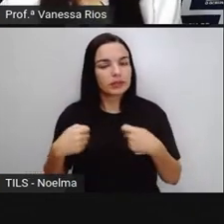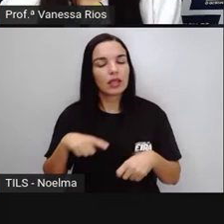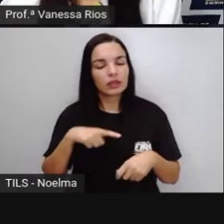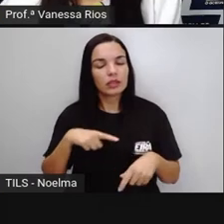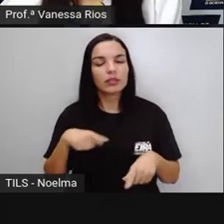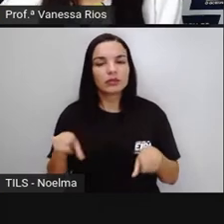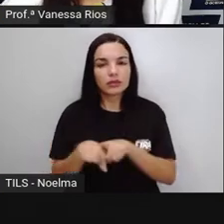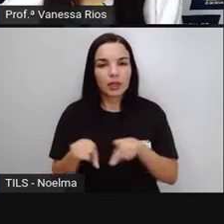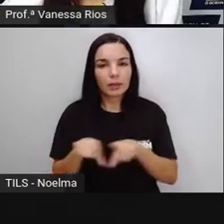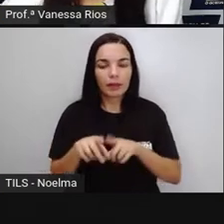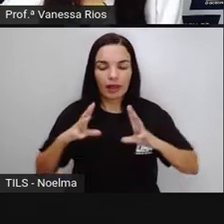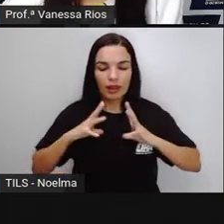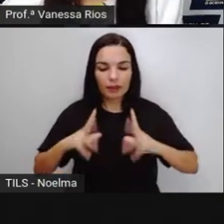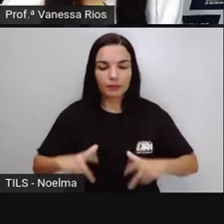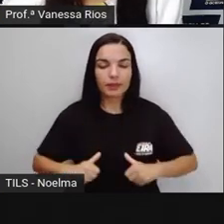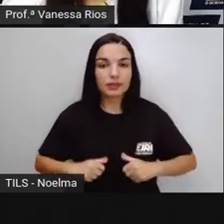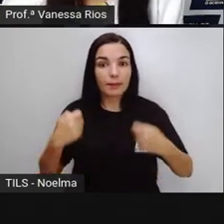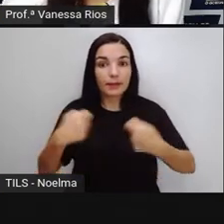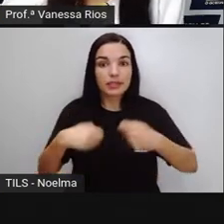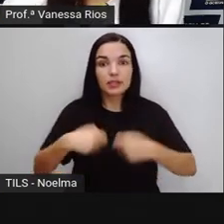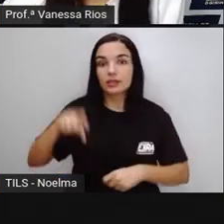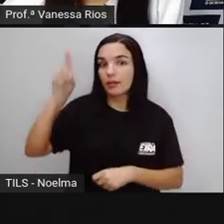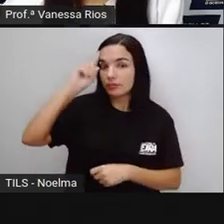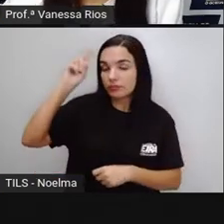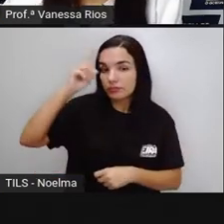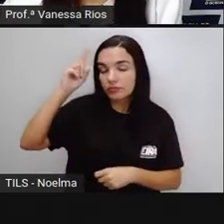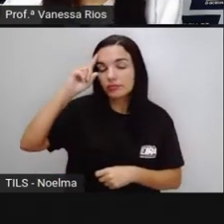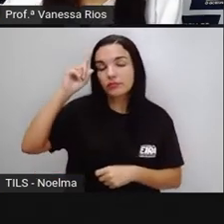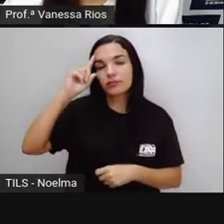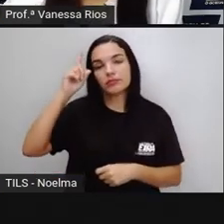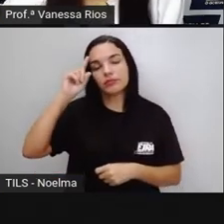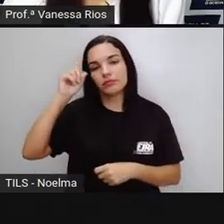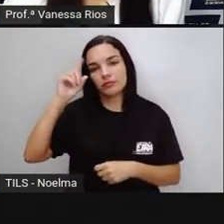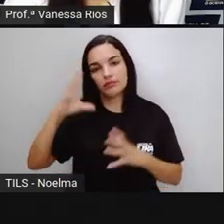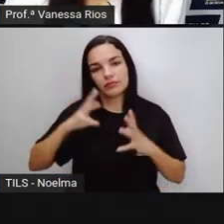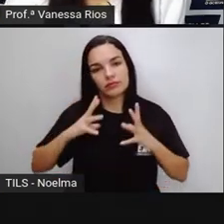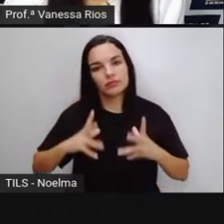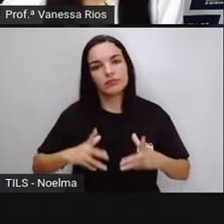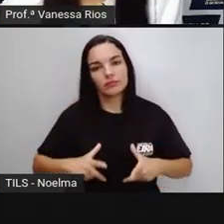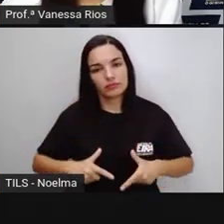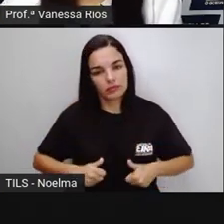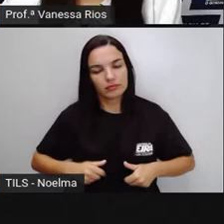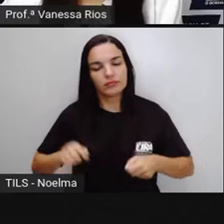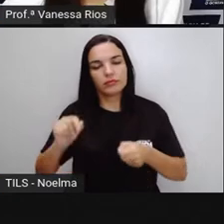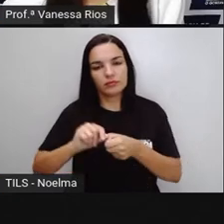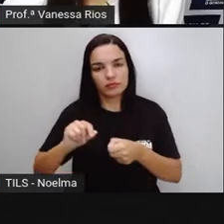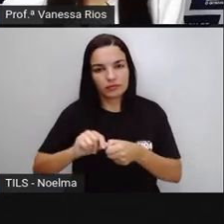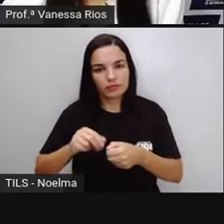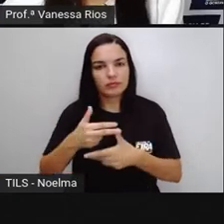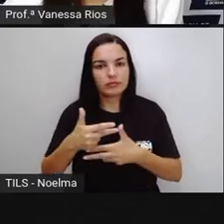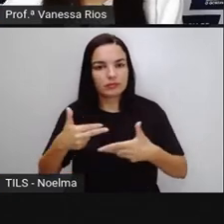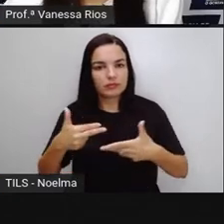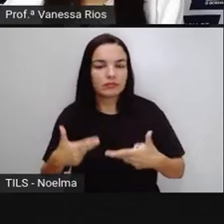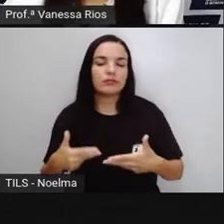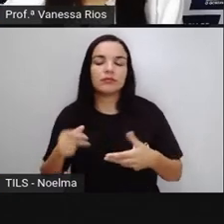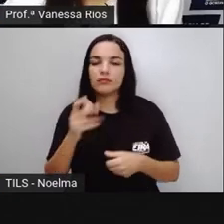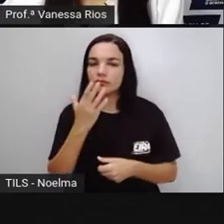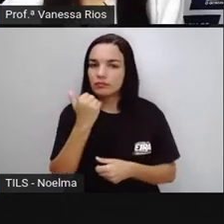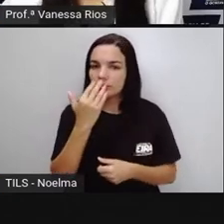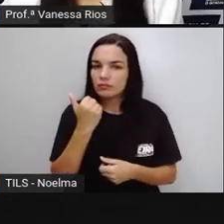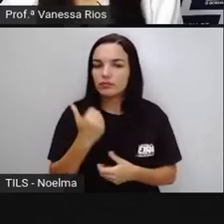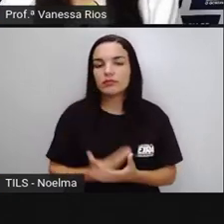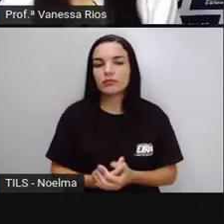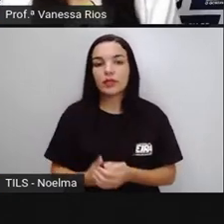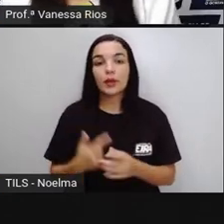perceber que os hábitos de higiene também devem fazer parte, né, das ações aí do lidar com os alimentos